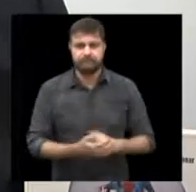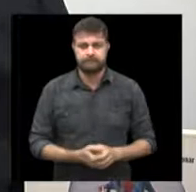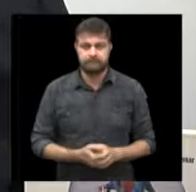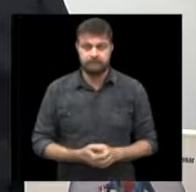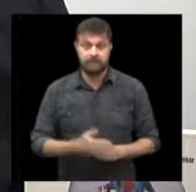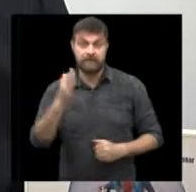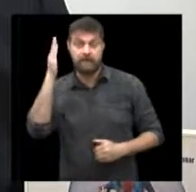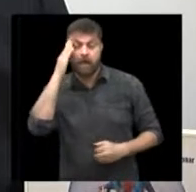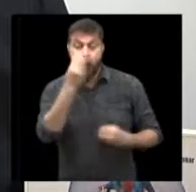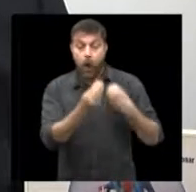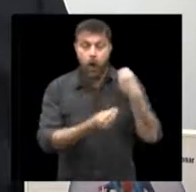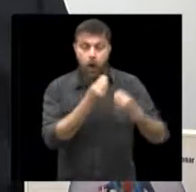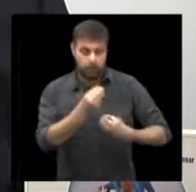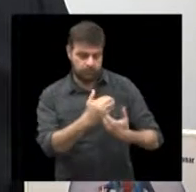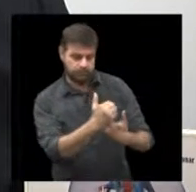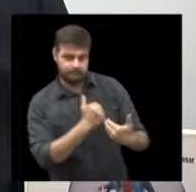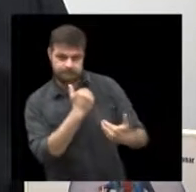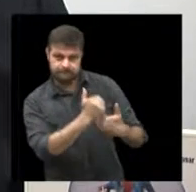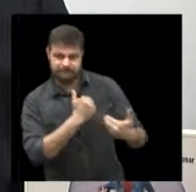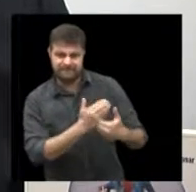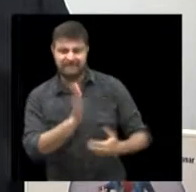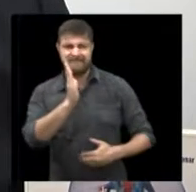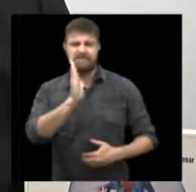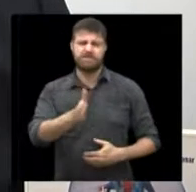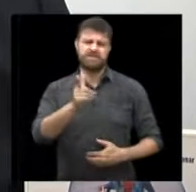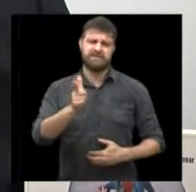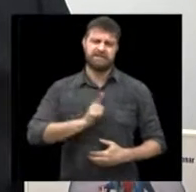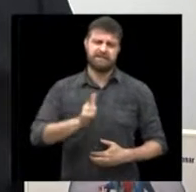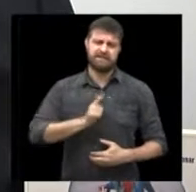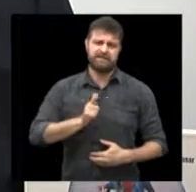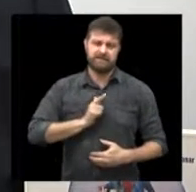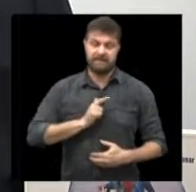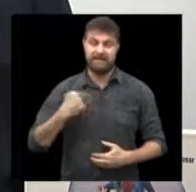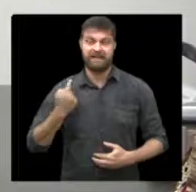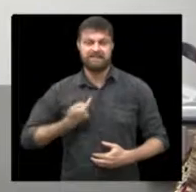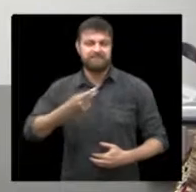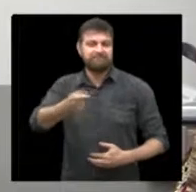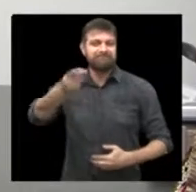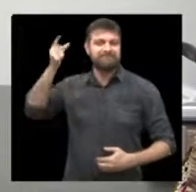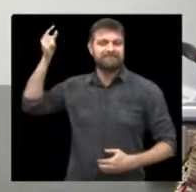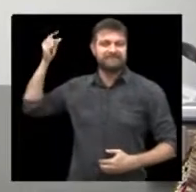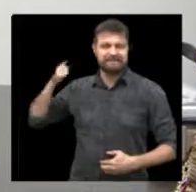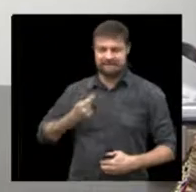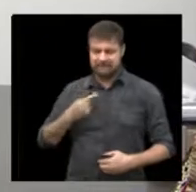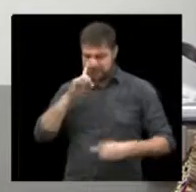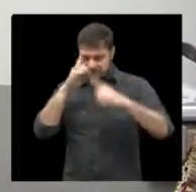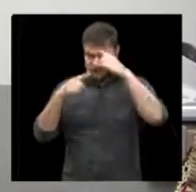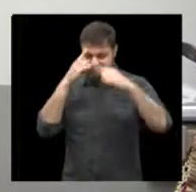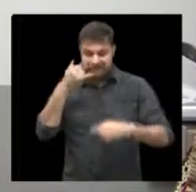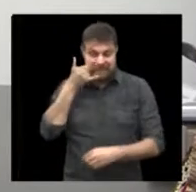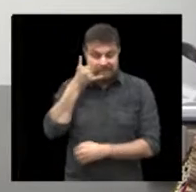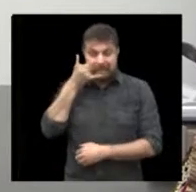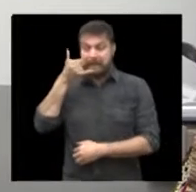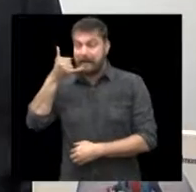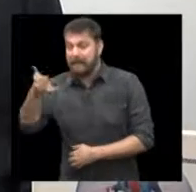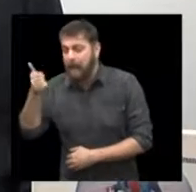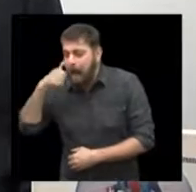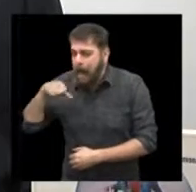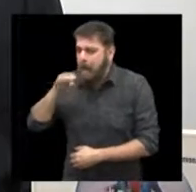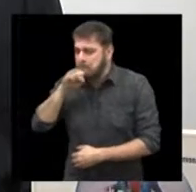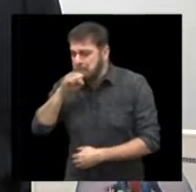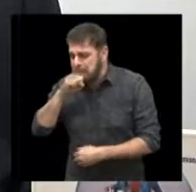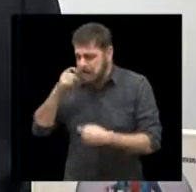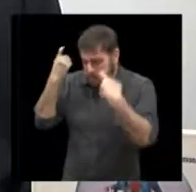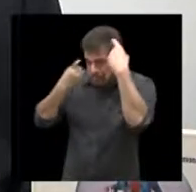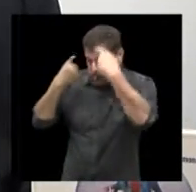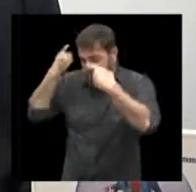obter orientações médicas à distância, já existe desde a época que nós ligávamos para a nossa mãe, nós estávamos em algum local, e obtínhamos uma